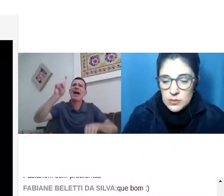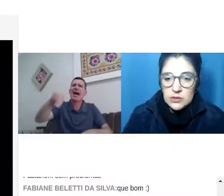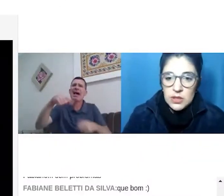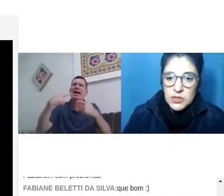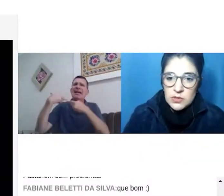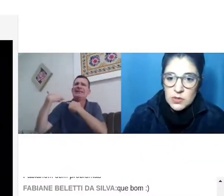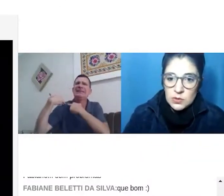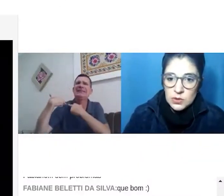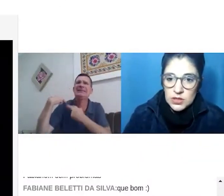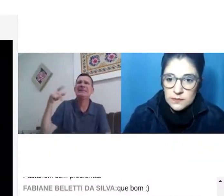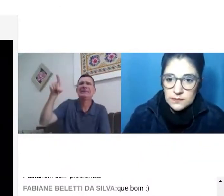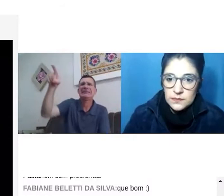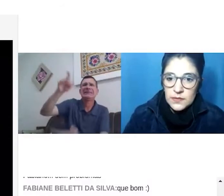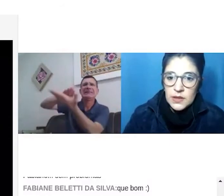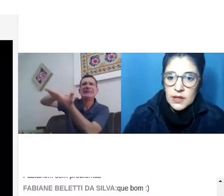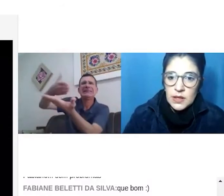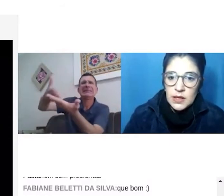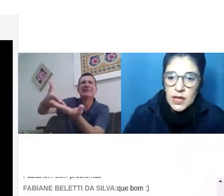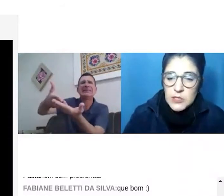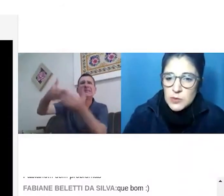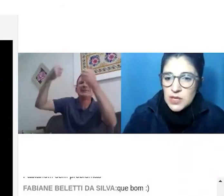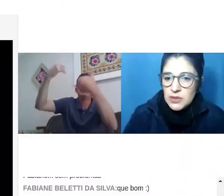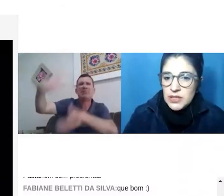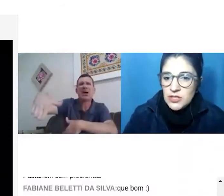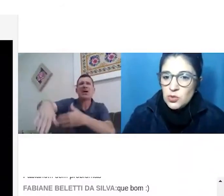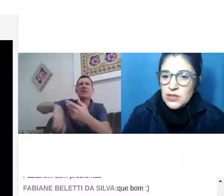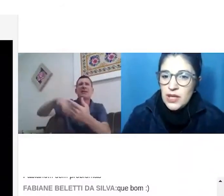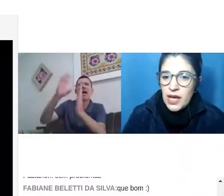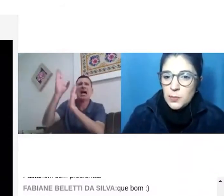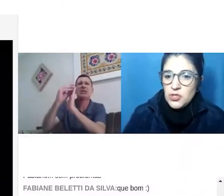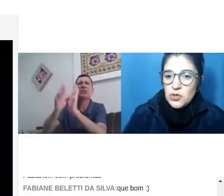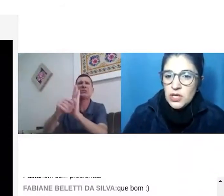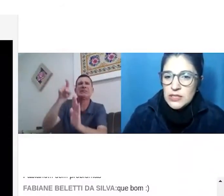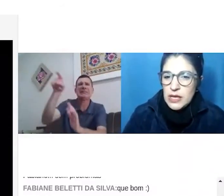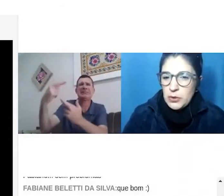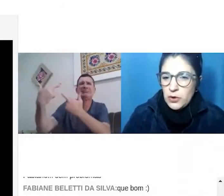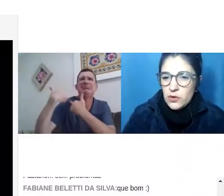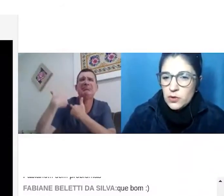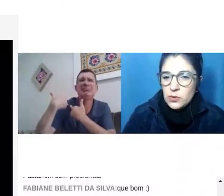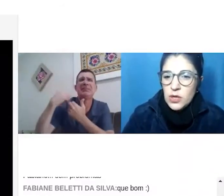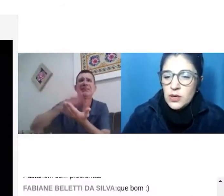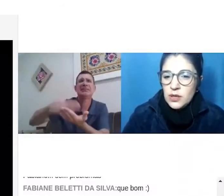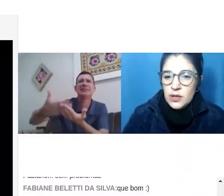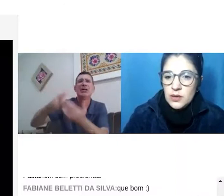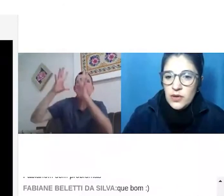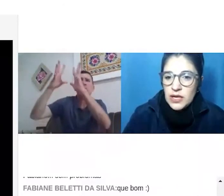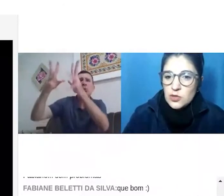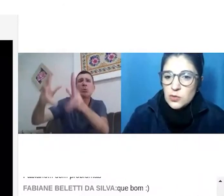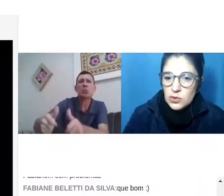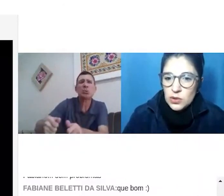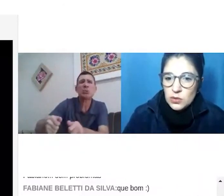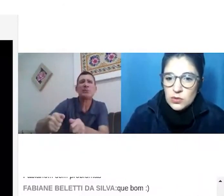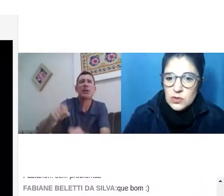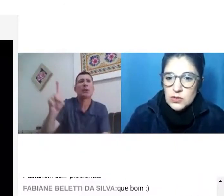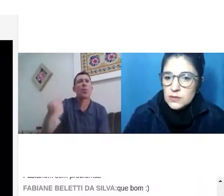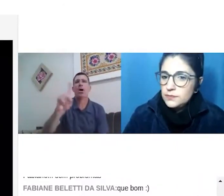conhecimento da pessoa surda? É a responsabilidade do intérprete organizar a prova ou falar sobre